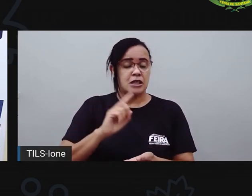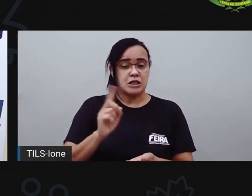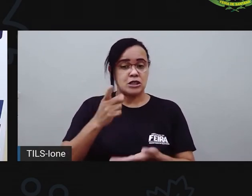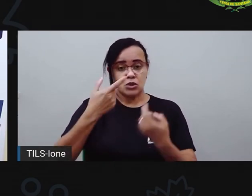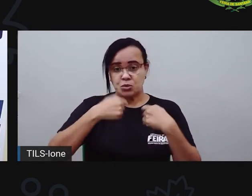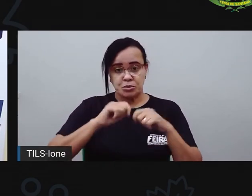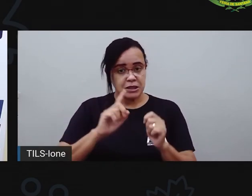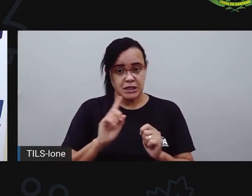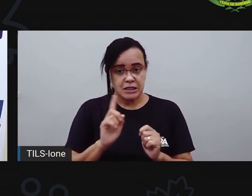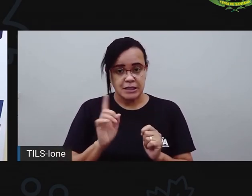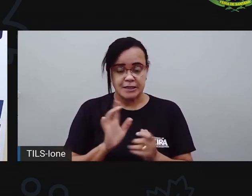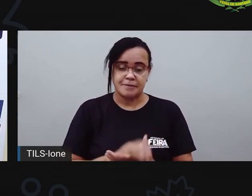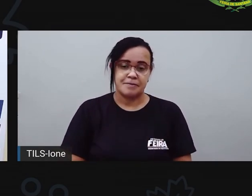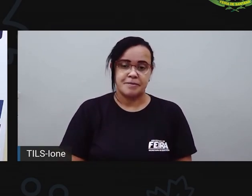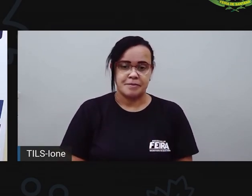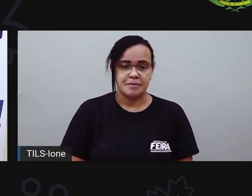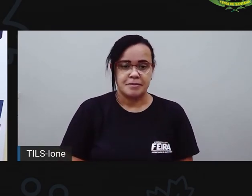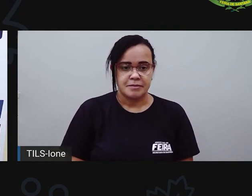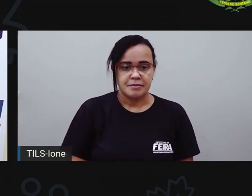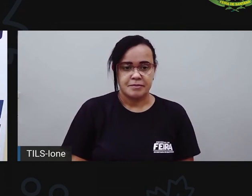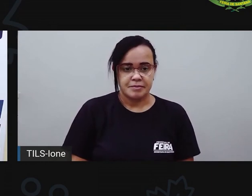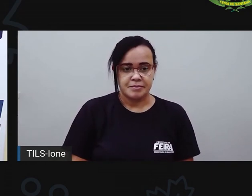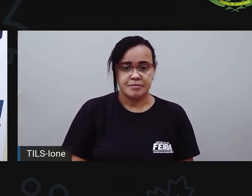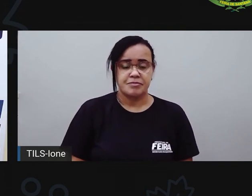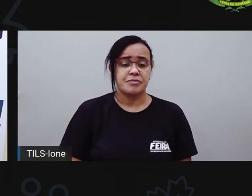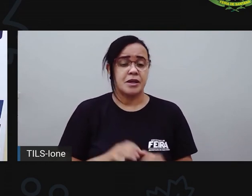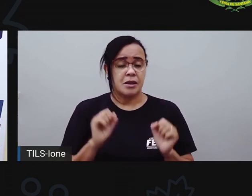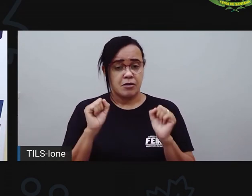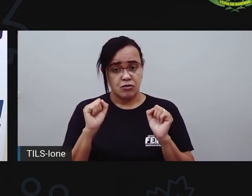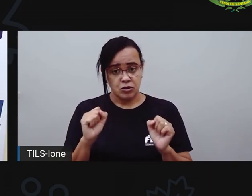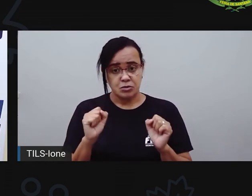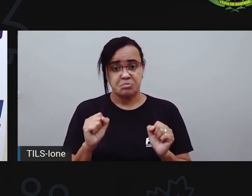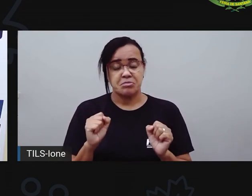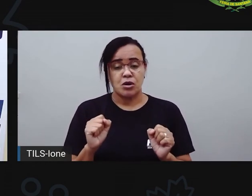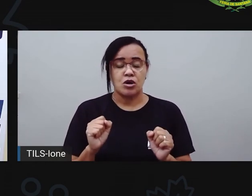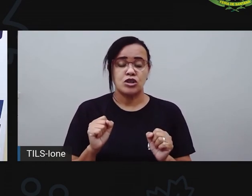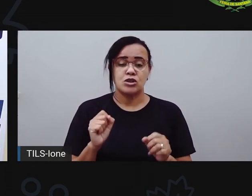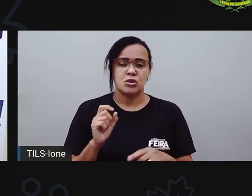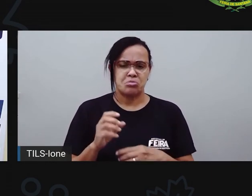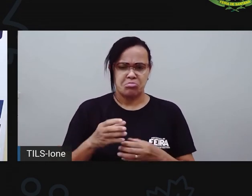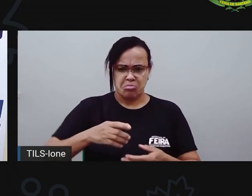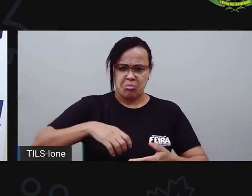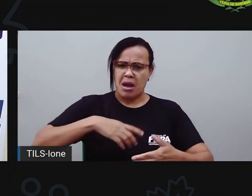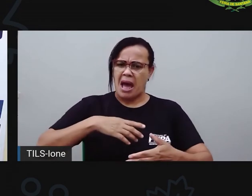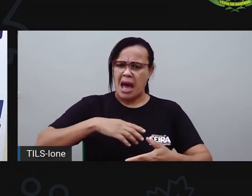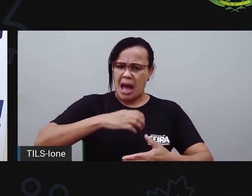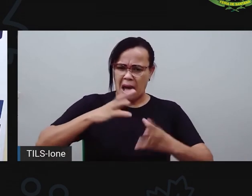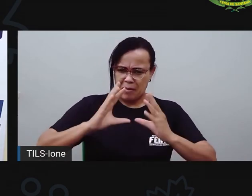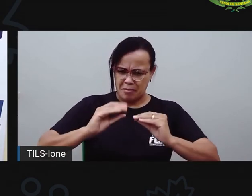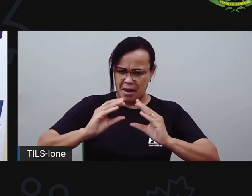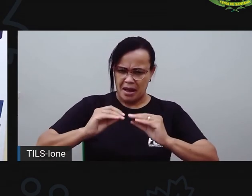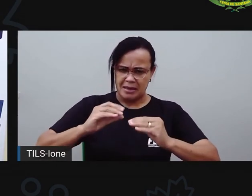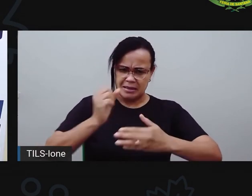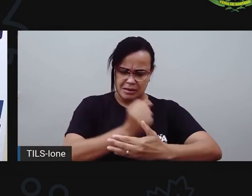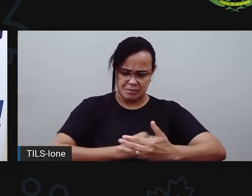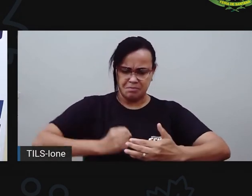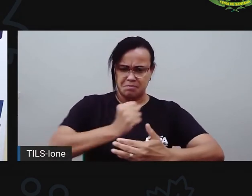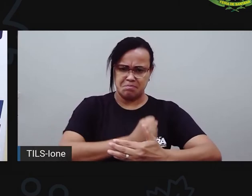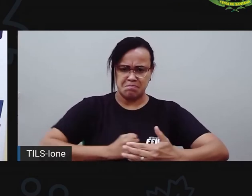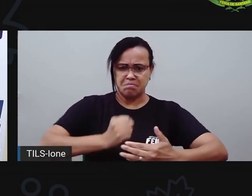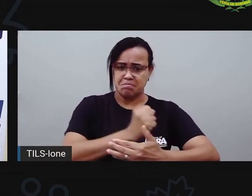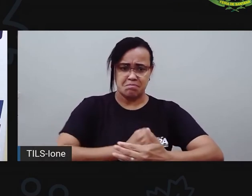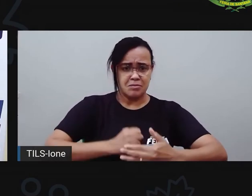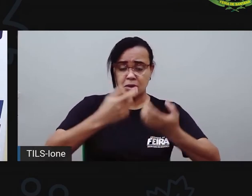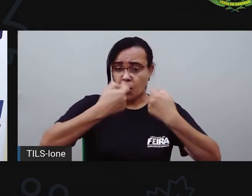assadeira. Você também não pode ficar mexendo muito na massa porque senão ela endurece. Viram que ela mexeu, né?